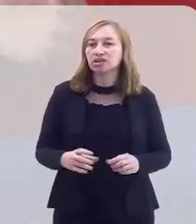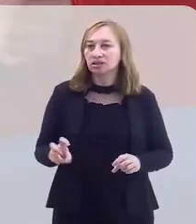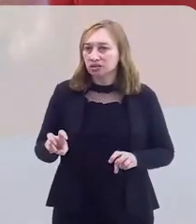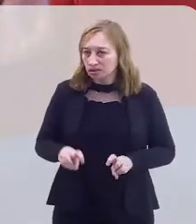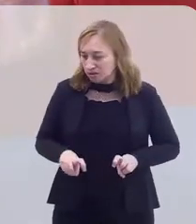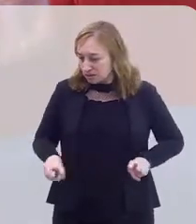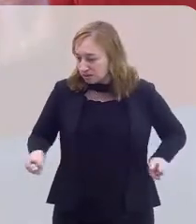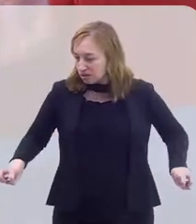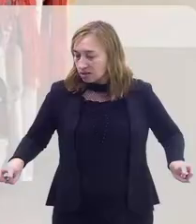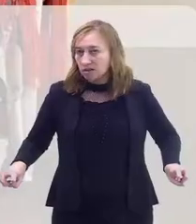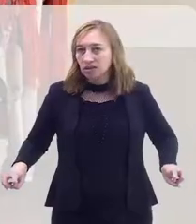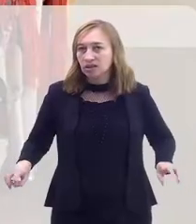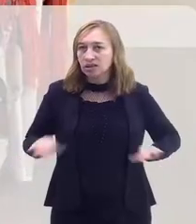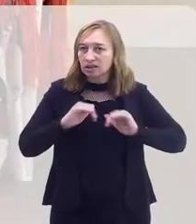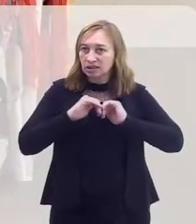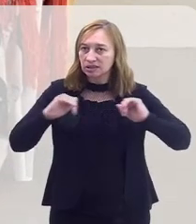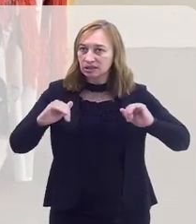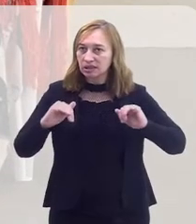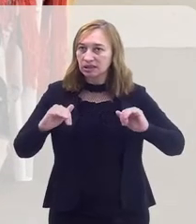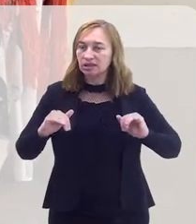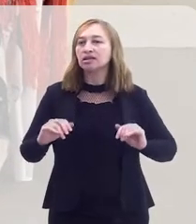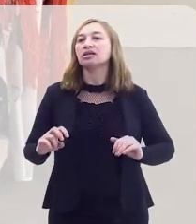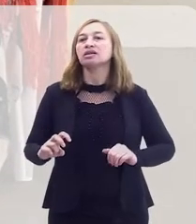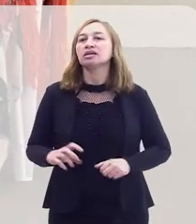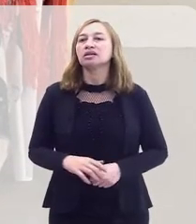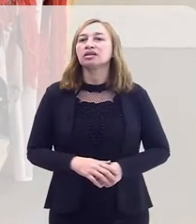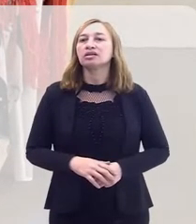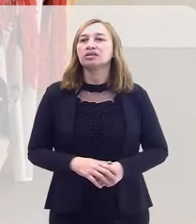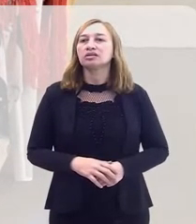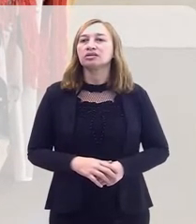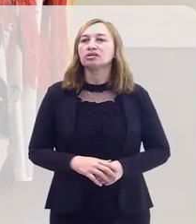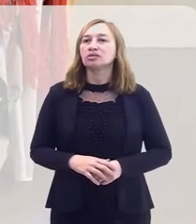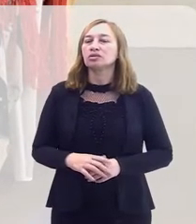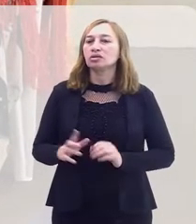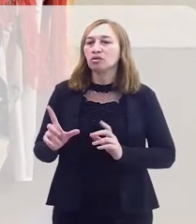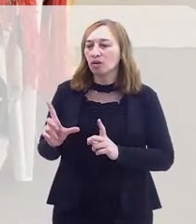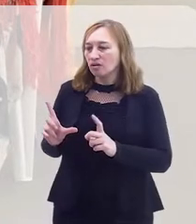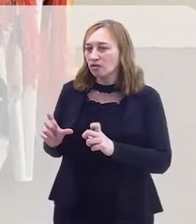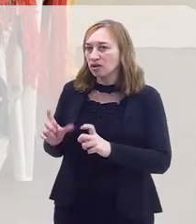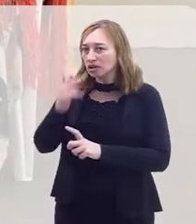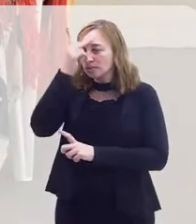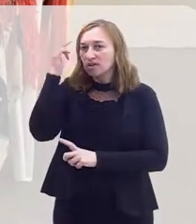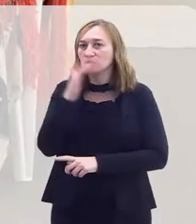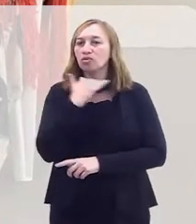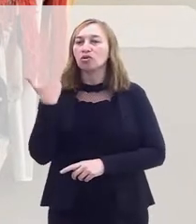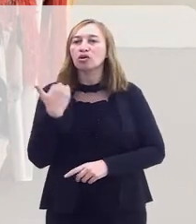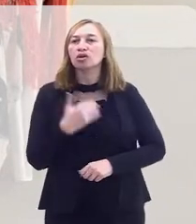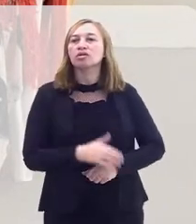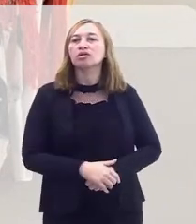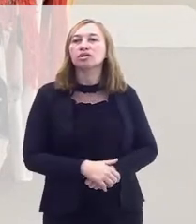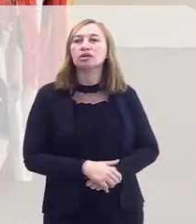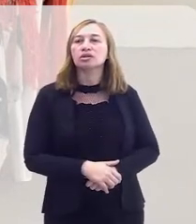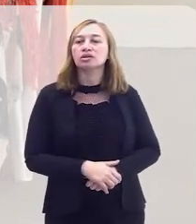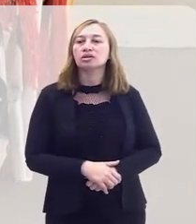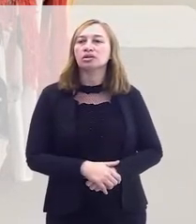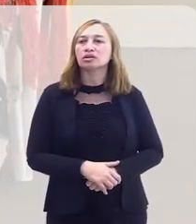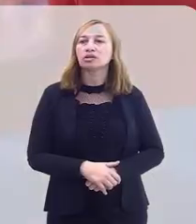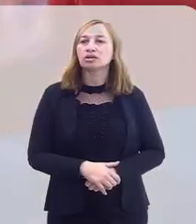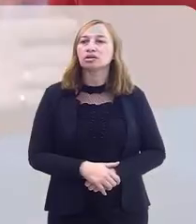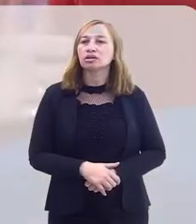põe-se uma cadeira separada, sempre na cabeceira, com o retrato da pessoa que faleceu.